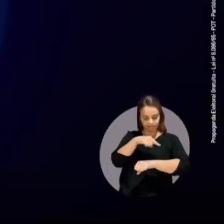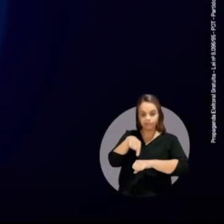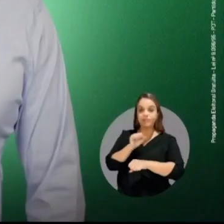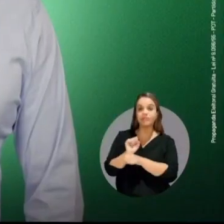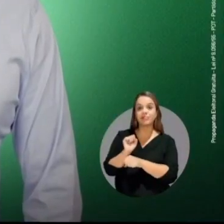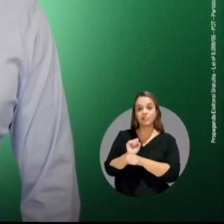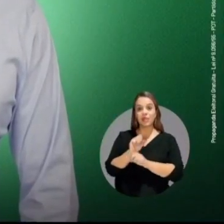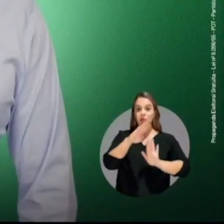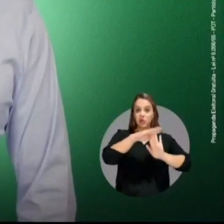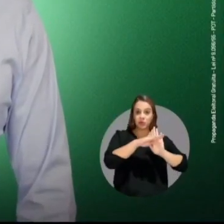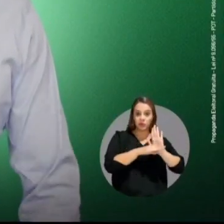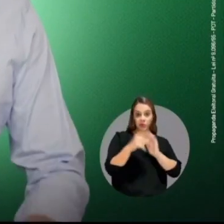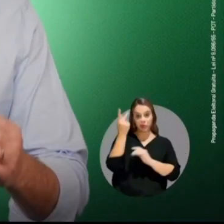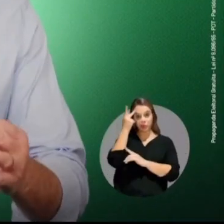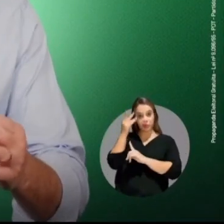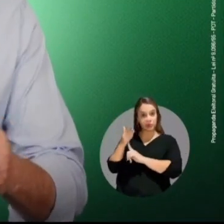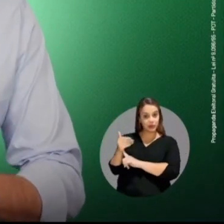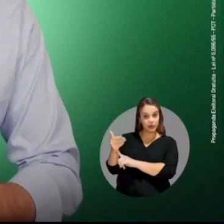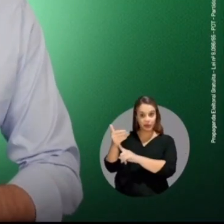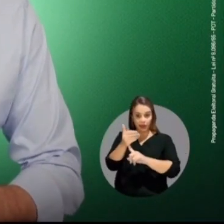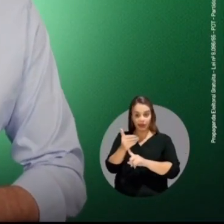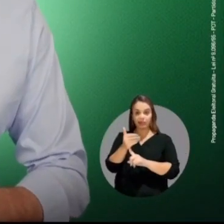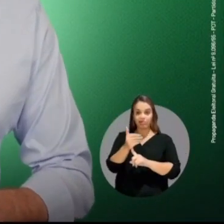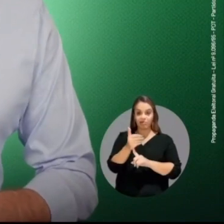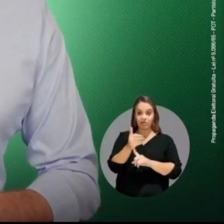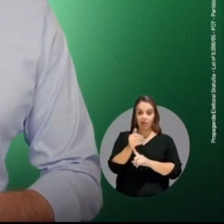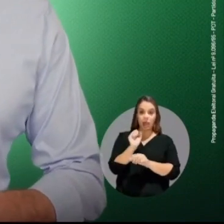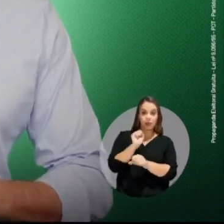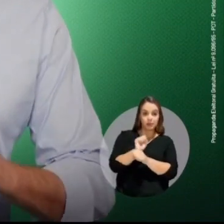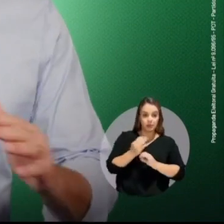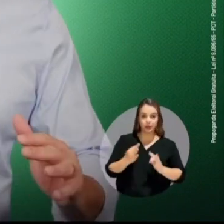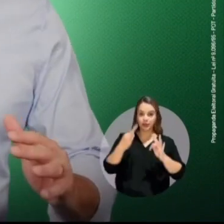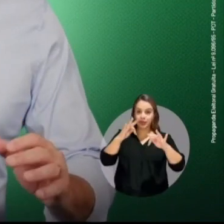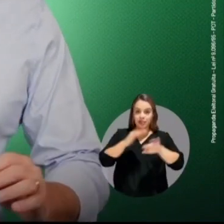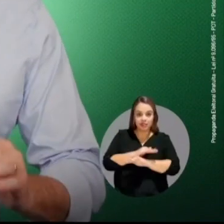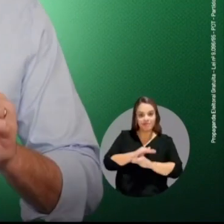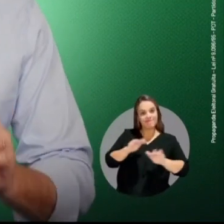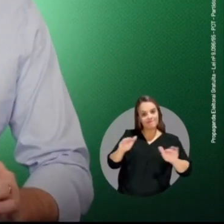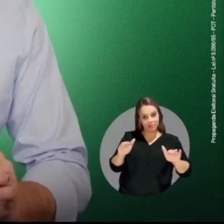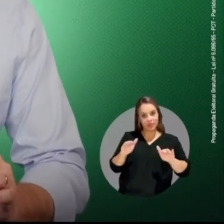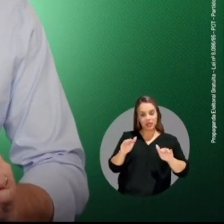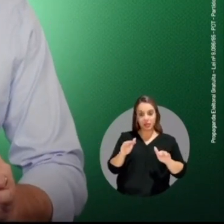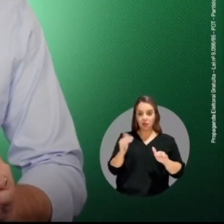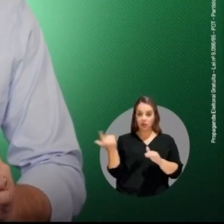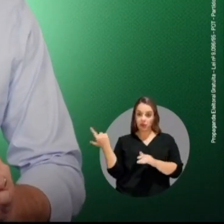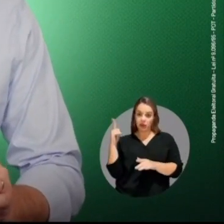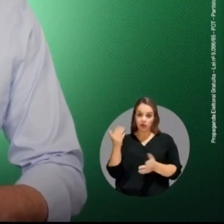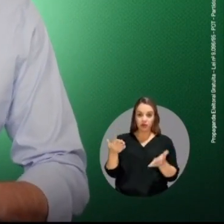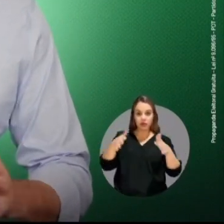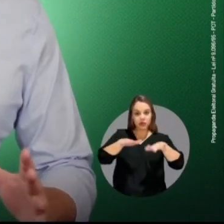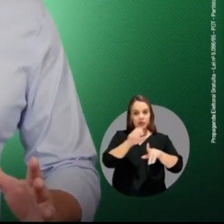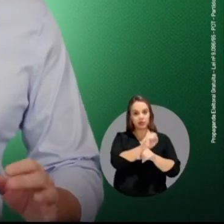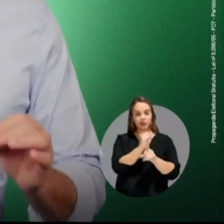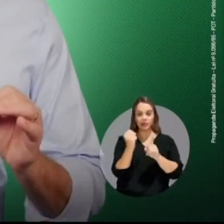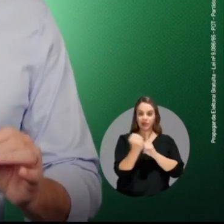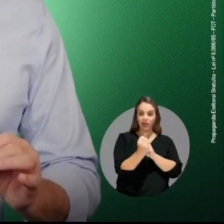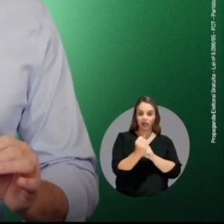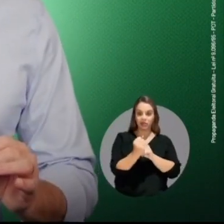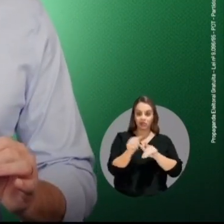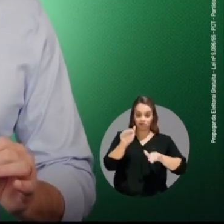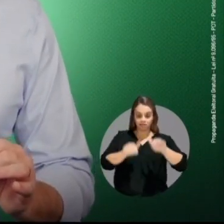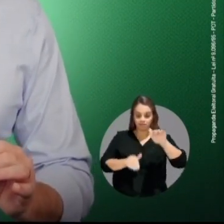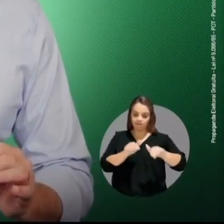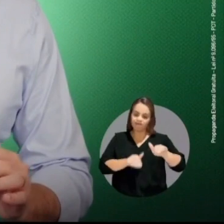esperando. Com o programa São Paulo Tec, essa espera da periferia acabou. Mais inclusão social, menos